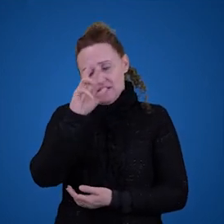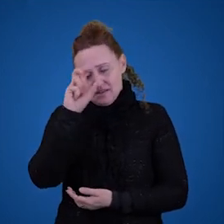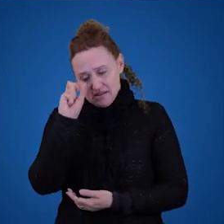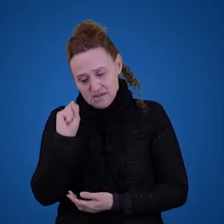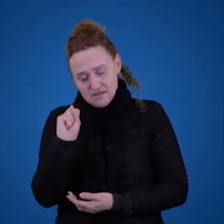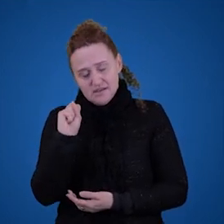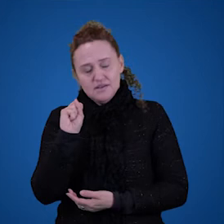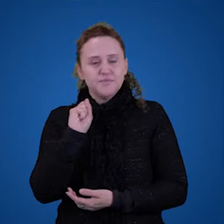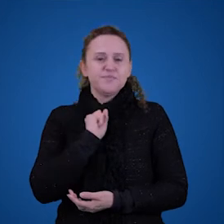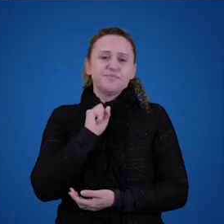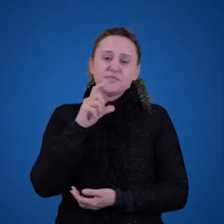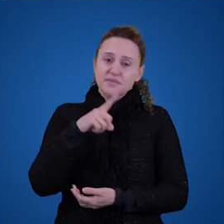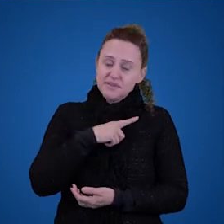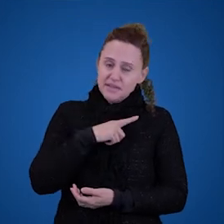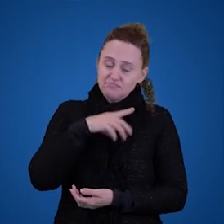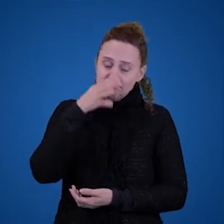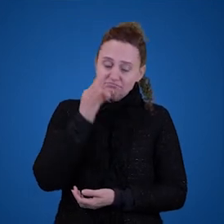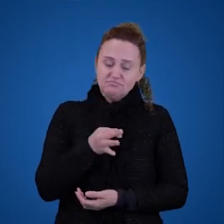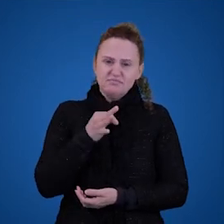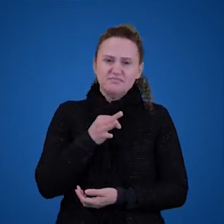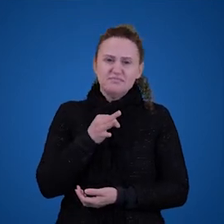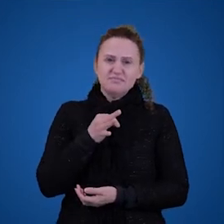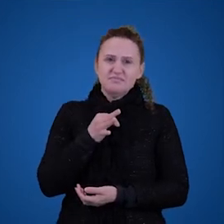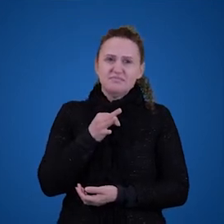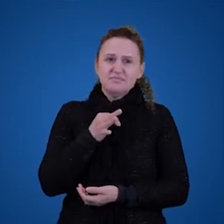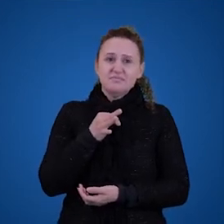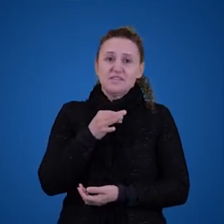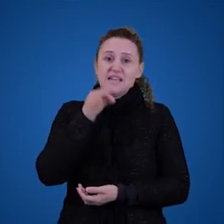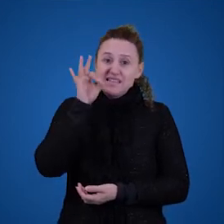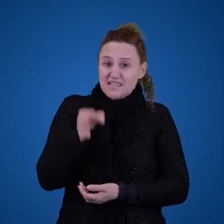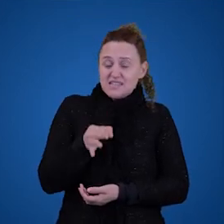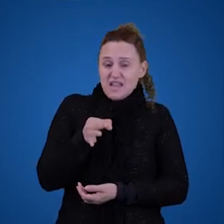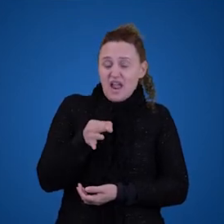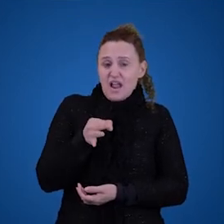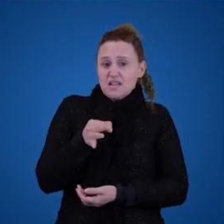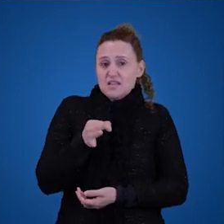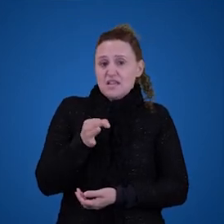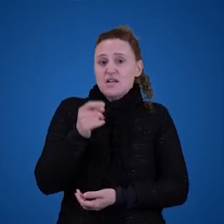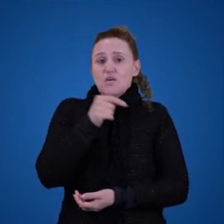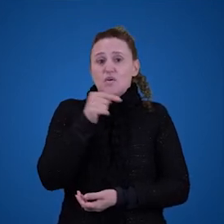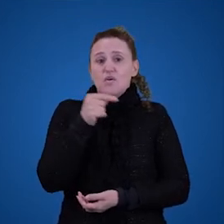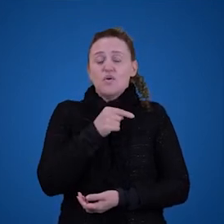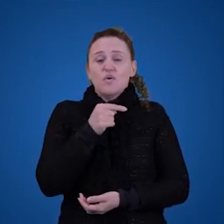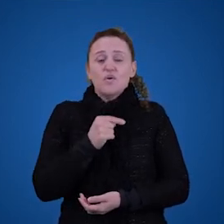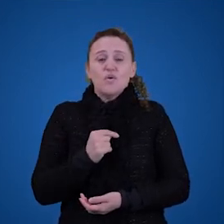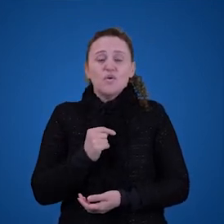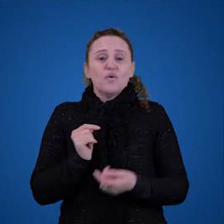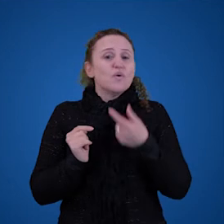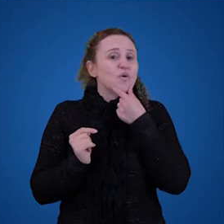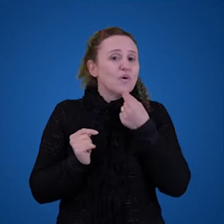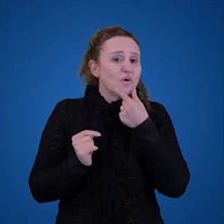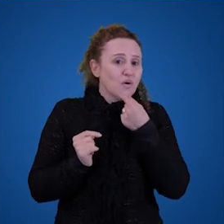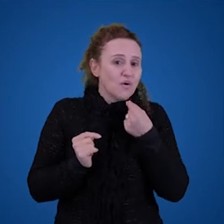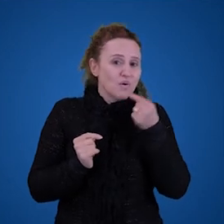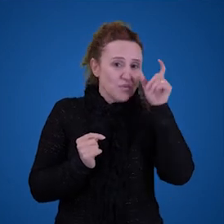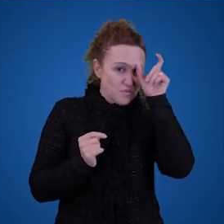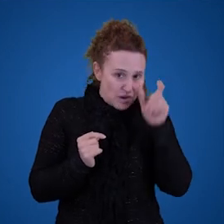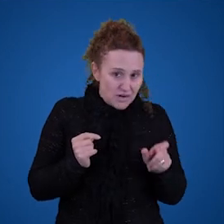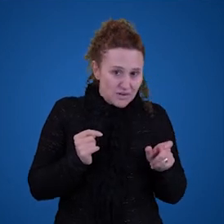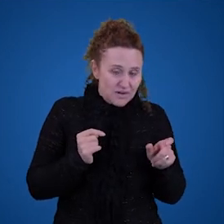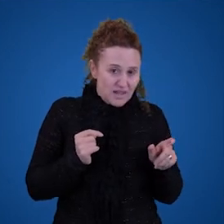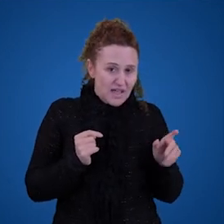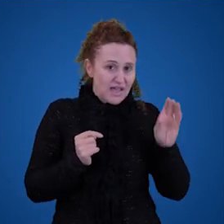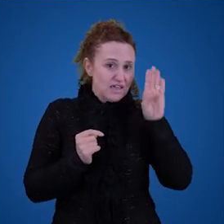tiver razão, Bentinho tem que existir de alguma maneira. Só que é muito difícil a gente aceitar que Bentinho existe.